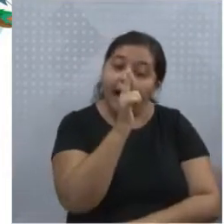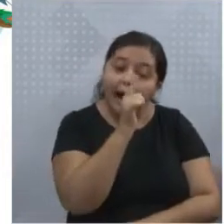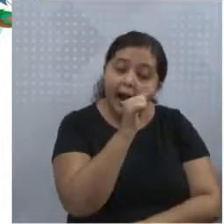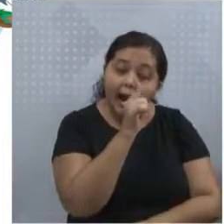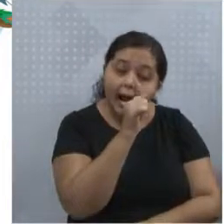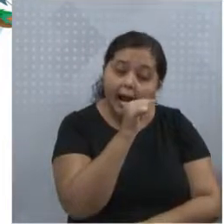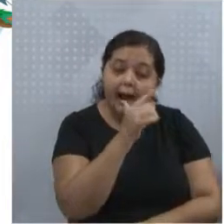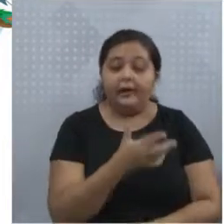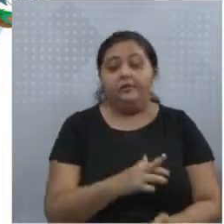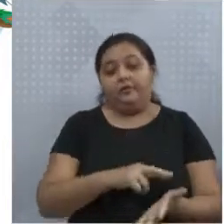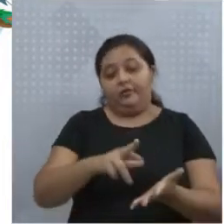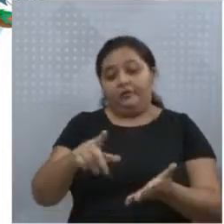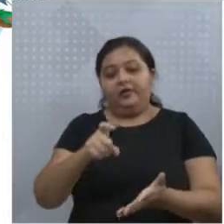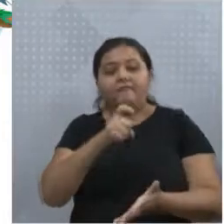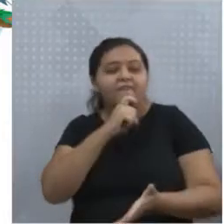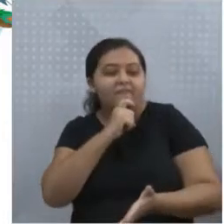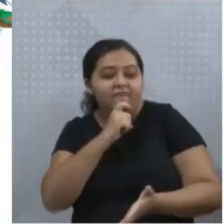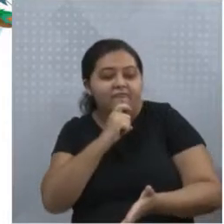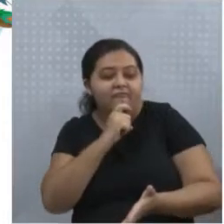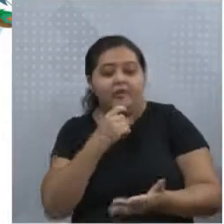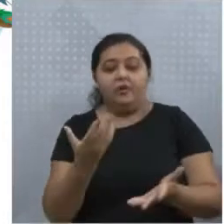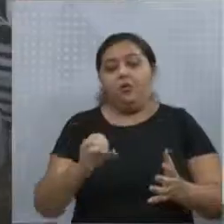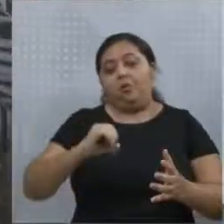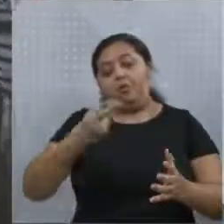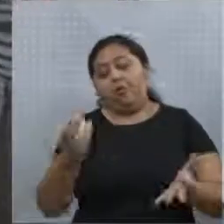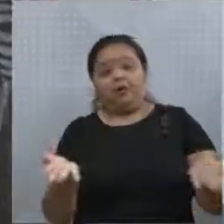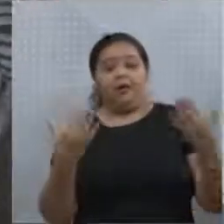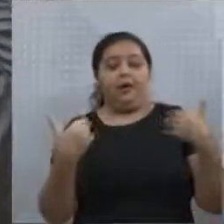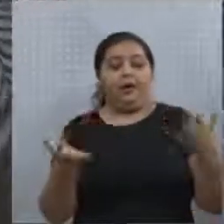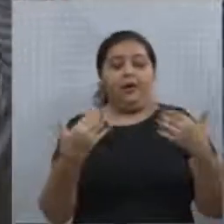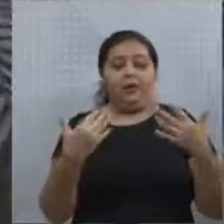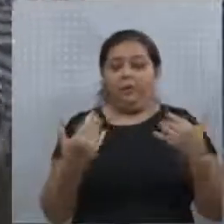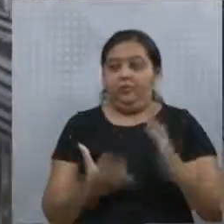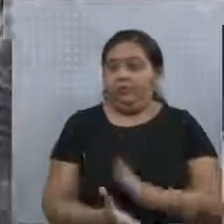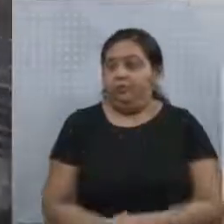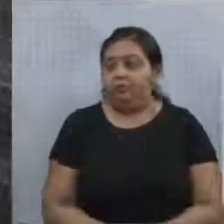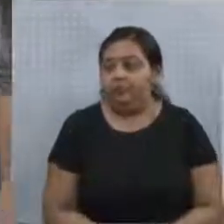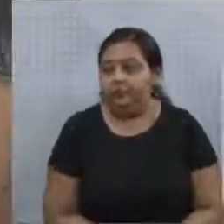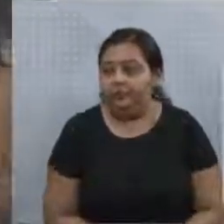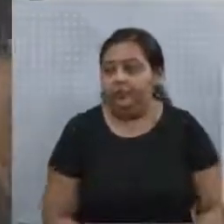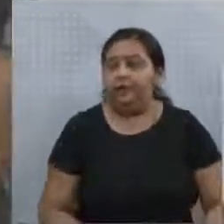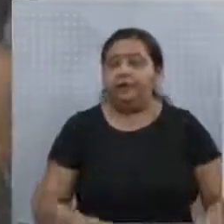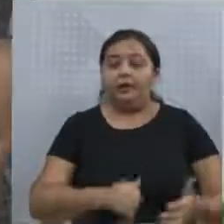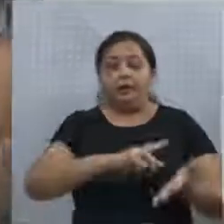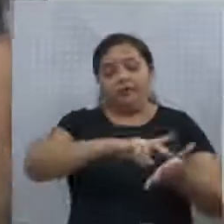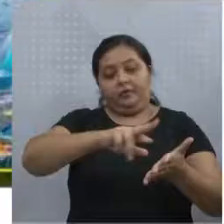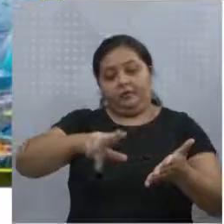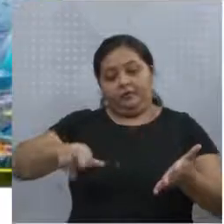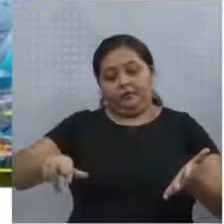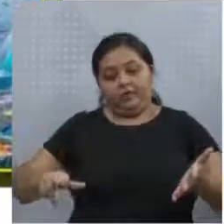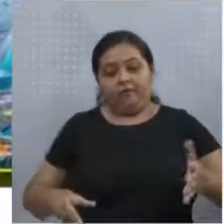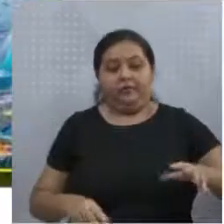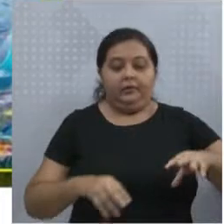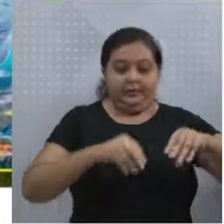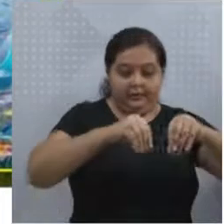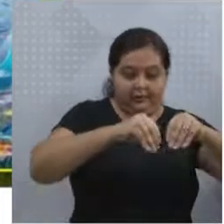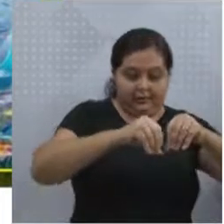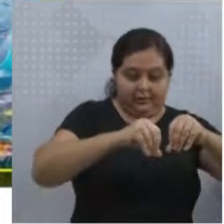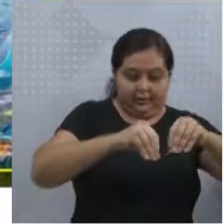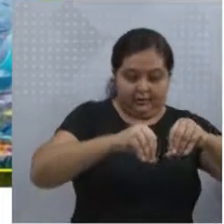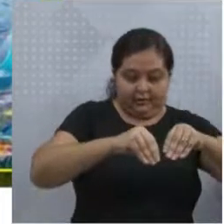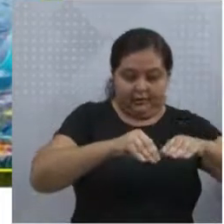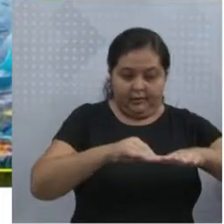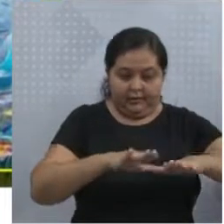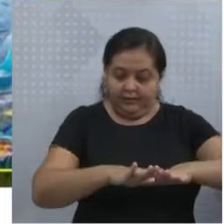naturais e temperatura adequada. Tipos de ecossistemas. Temos o ecossistema terrestre, ou